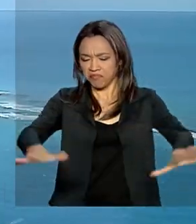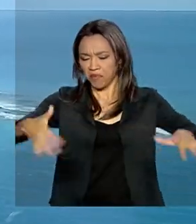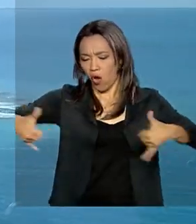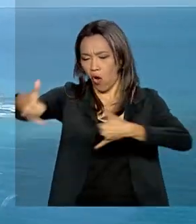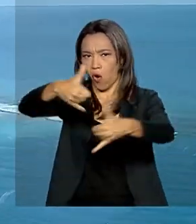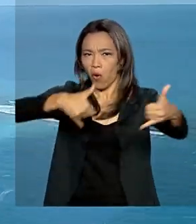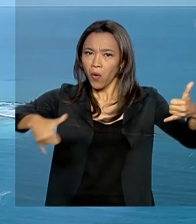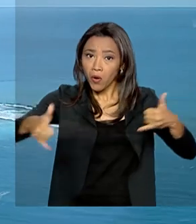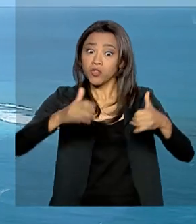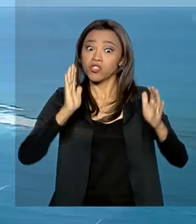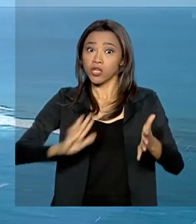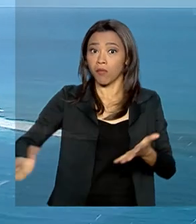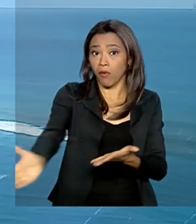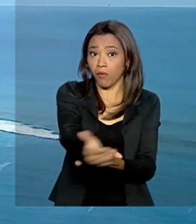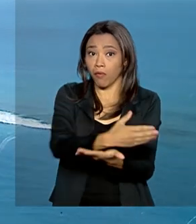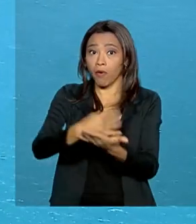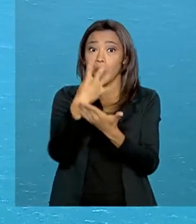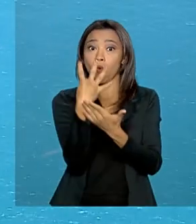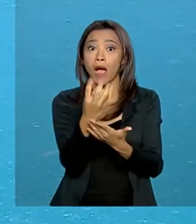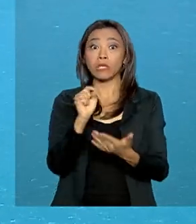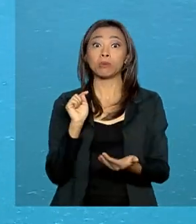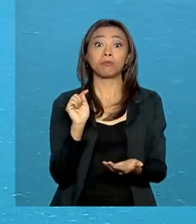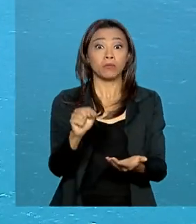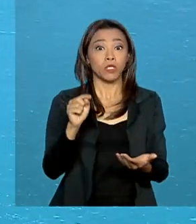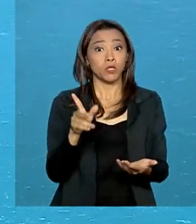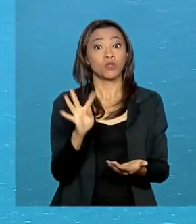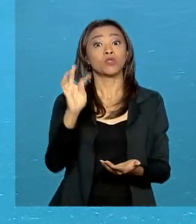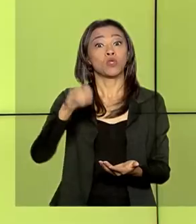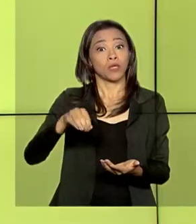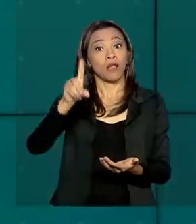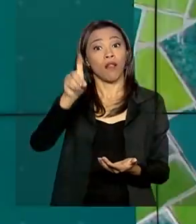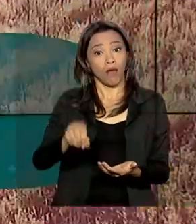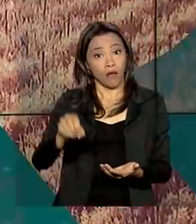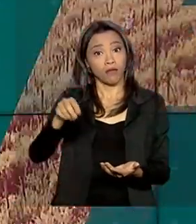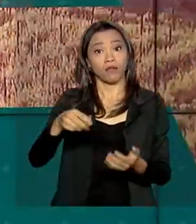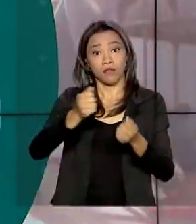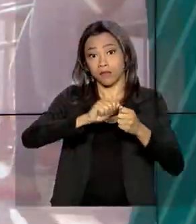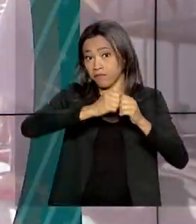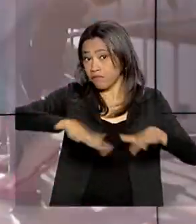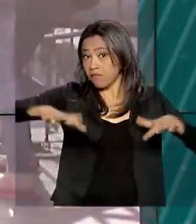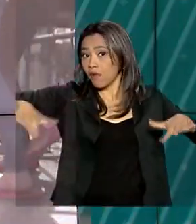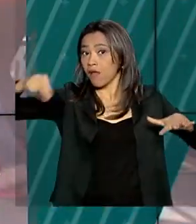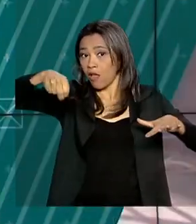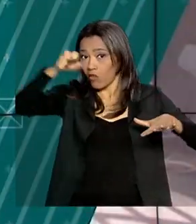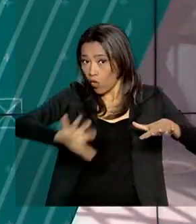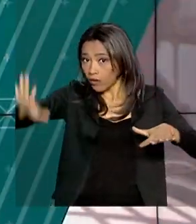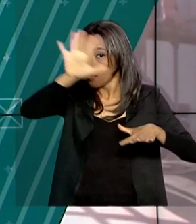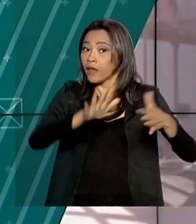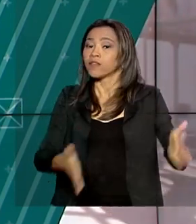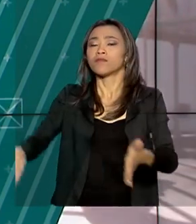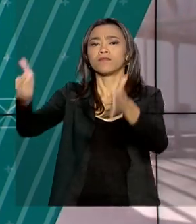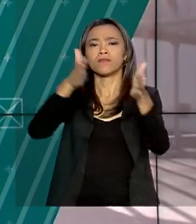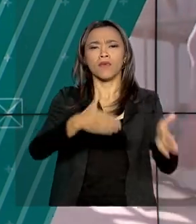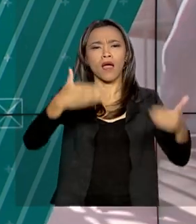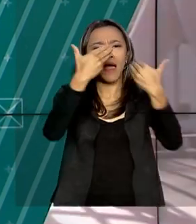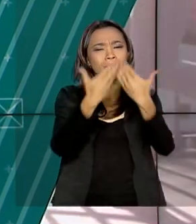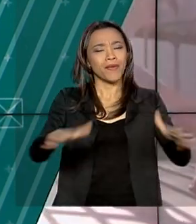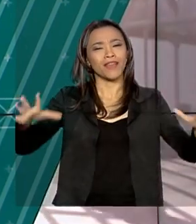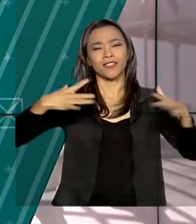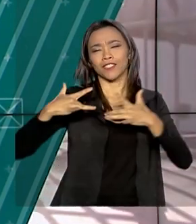recolhidas 4 mil toneladas de resíduos nas praias do Nordeste. E veja também, aberta a temporada da